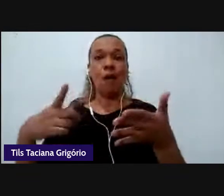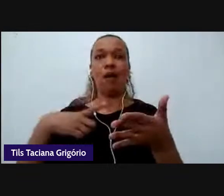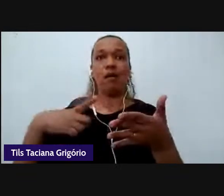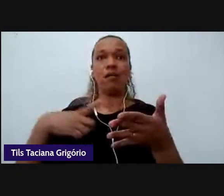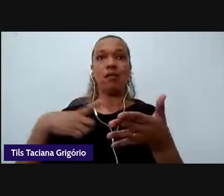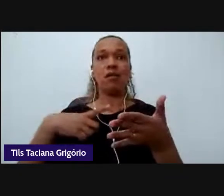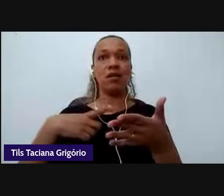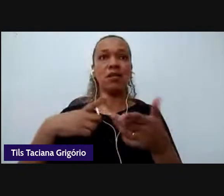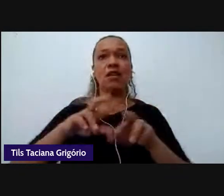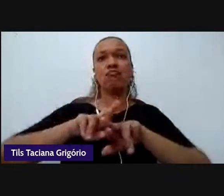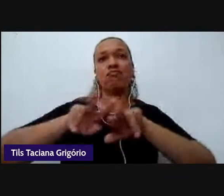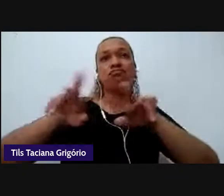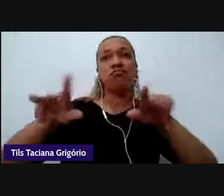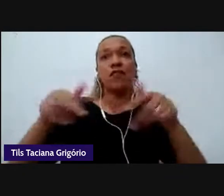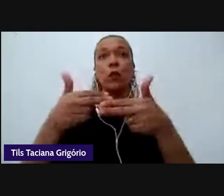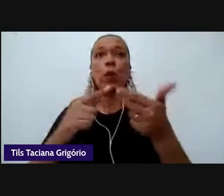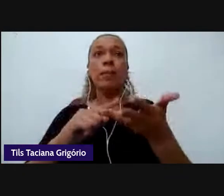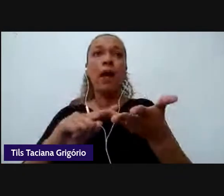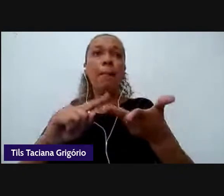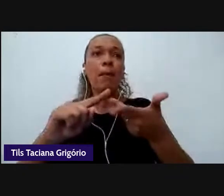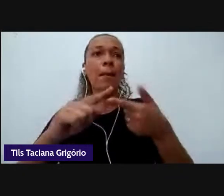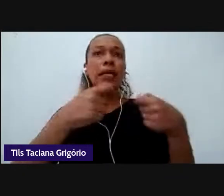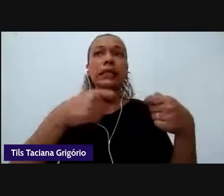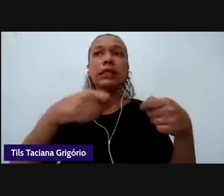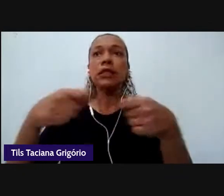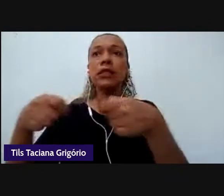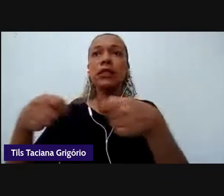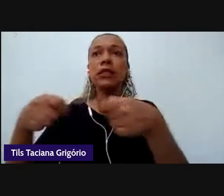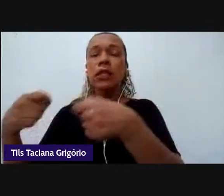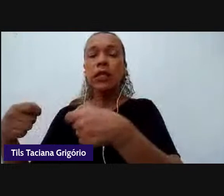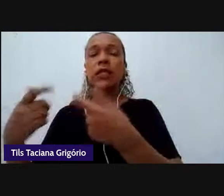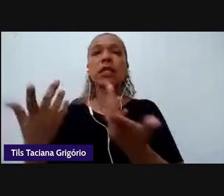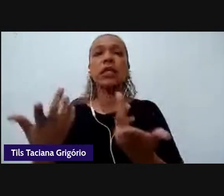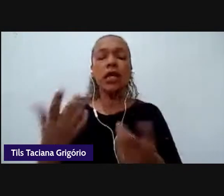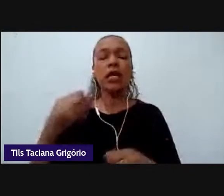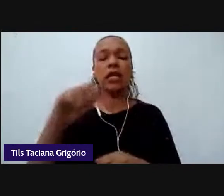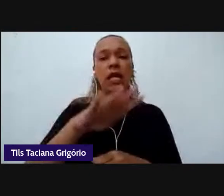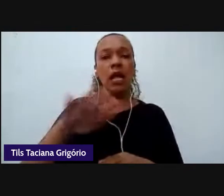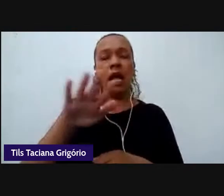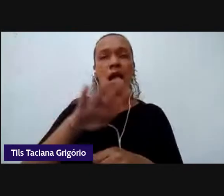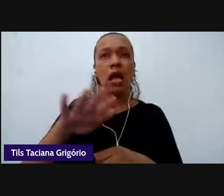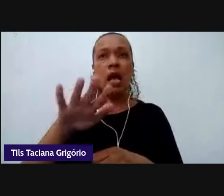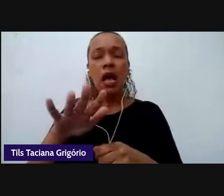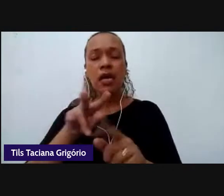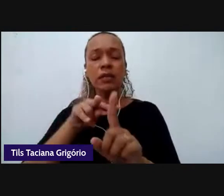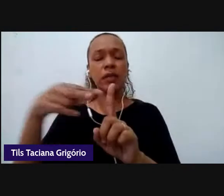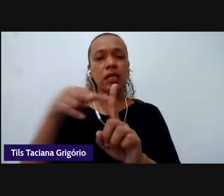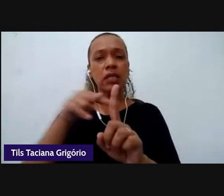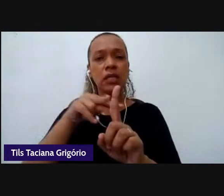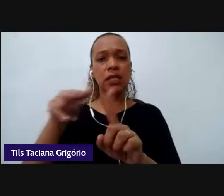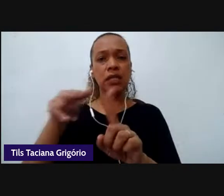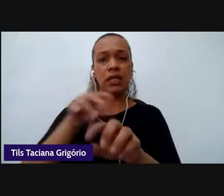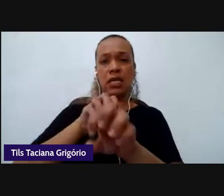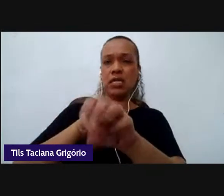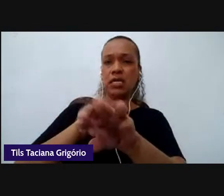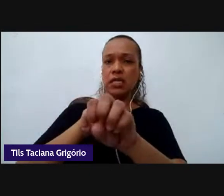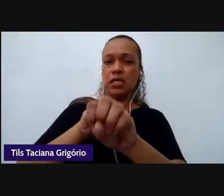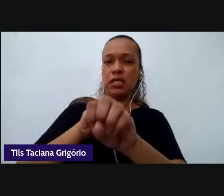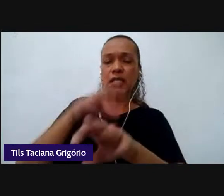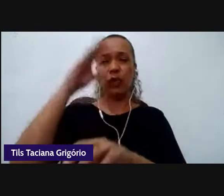academias, na perspectiva do ensino-aprendizagem, nos estudos de discurso, no